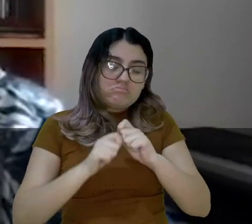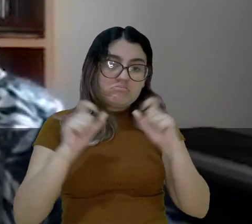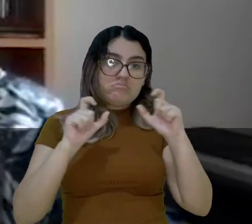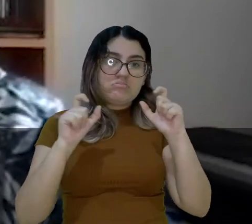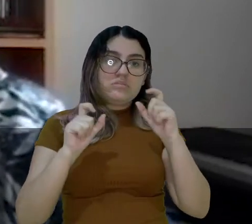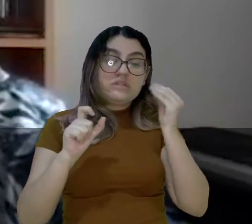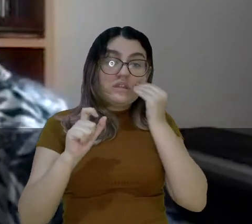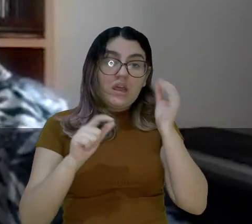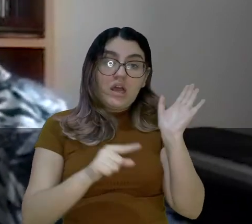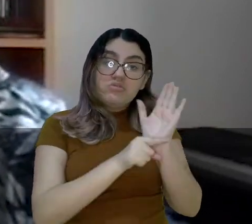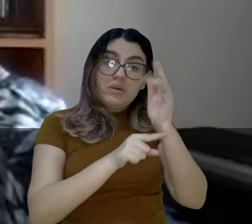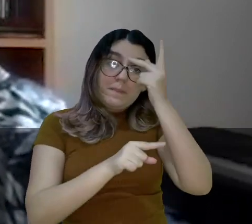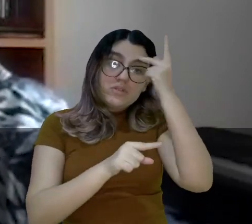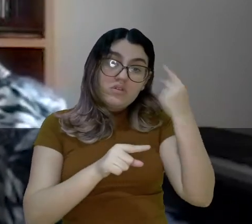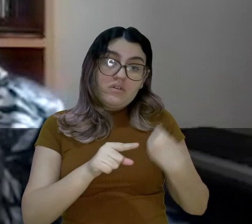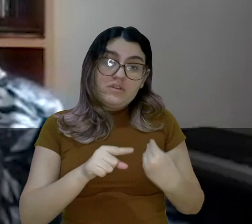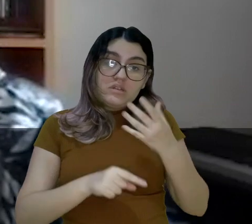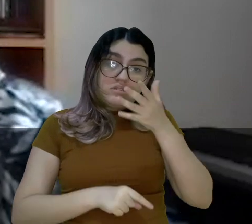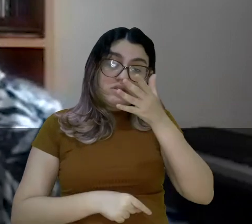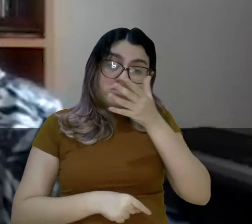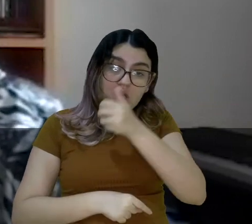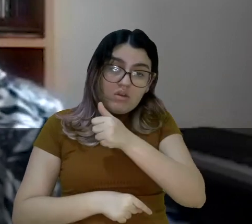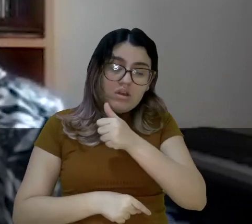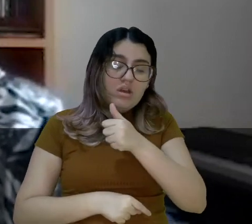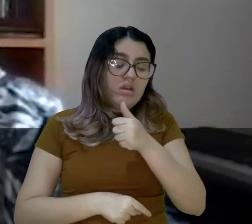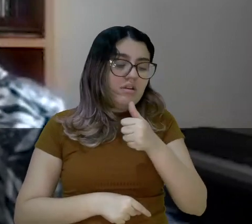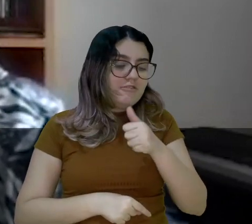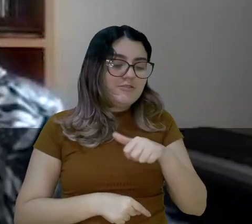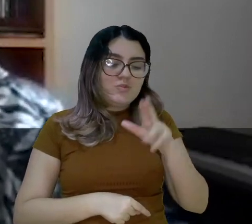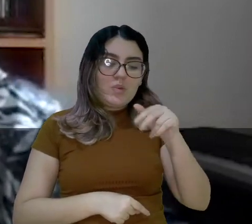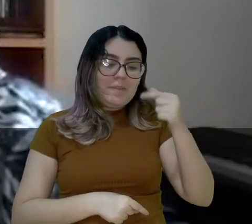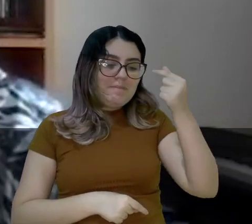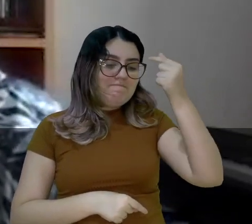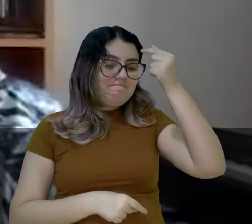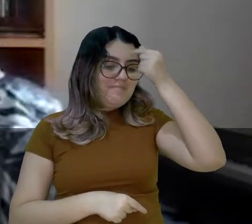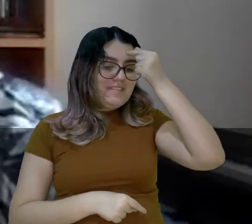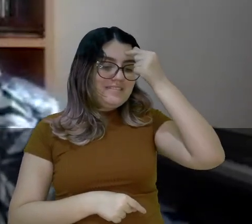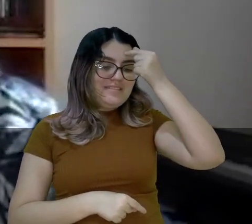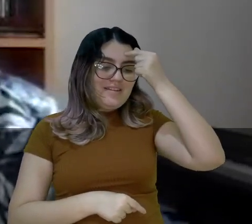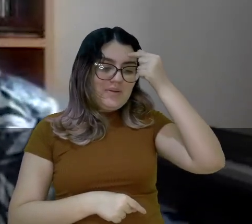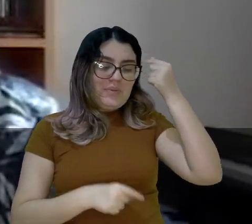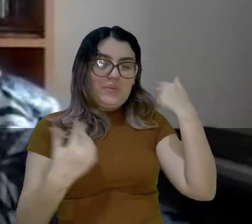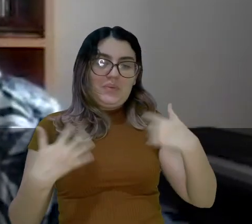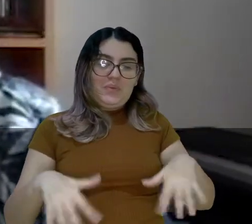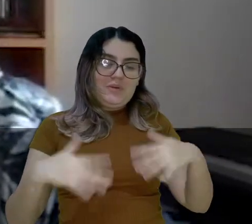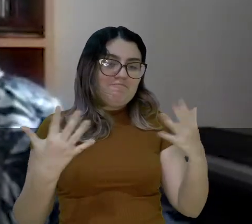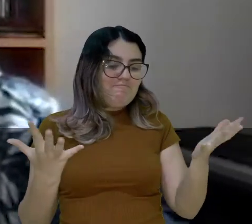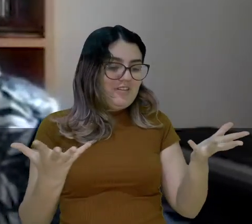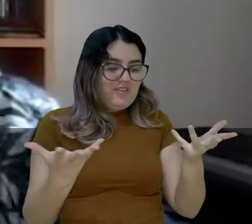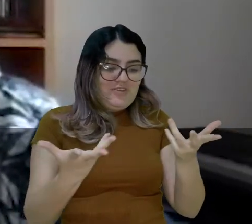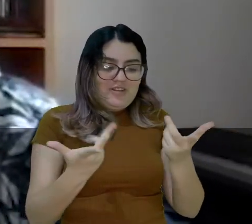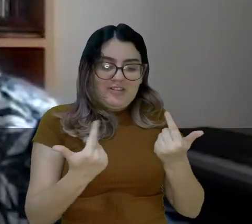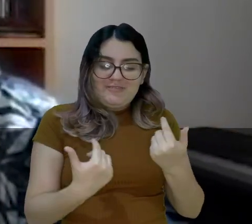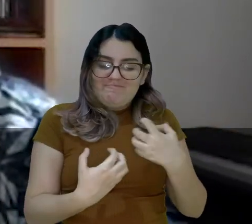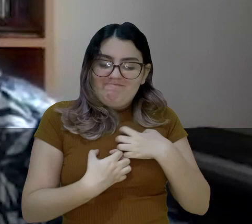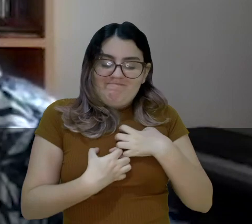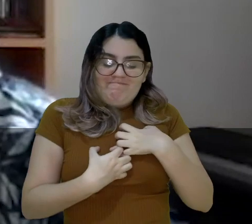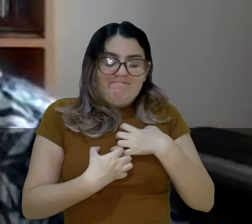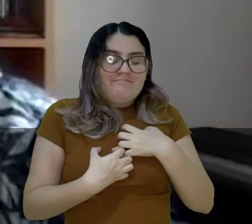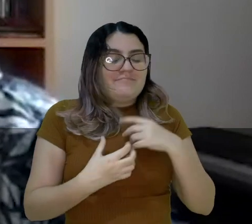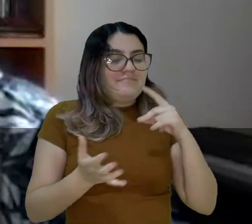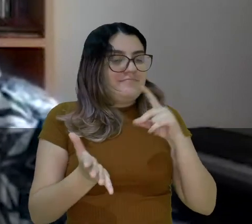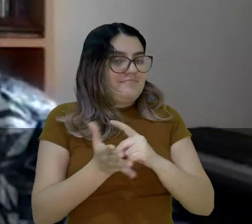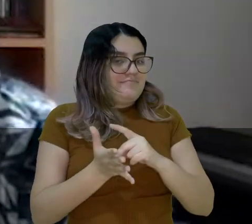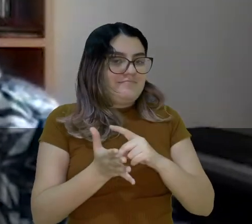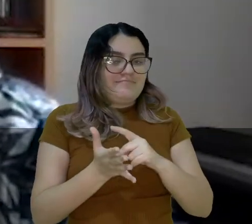importa mais. Tentar salvar vidas é algo que eu nunca pensei. E é algo que é maravilhoso, na verdade. É uma